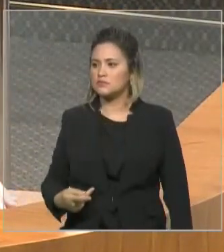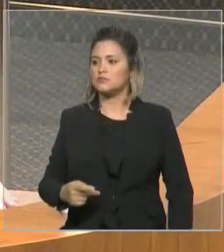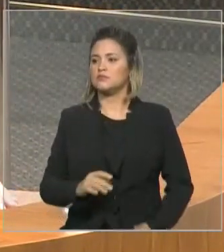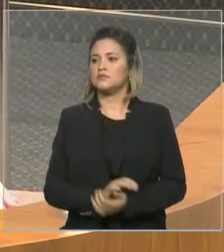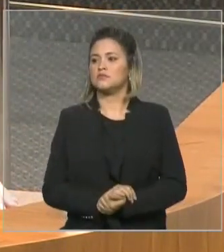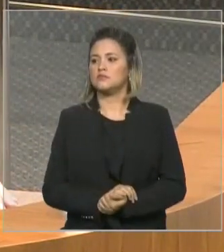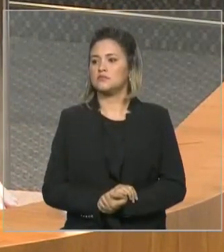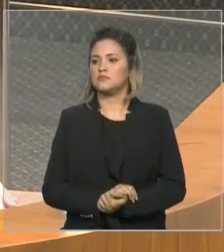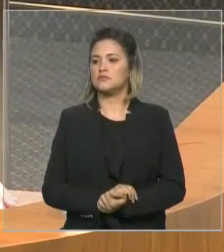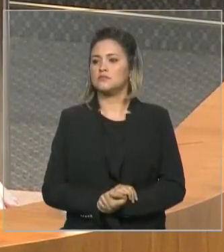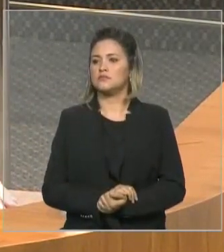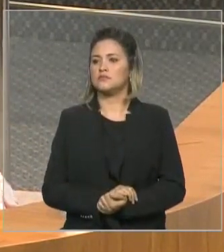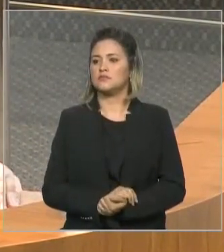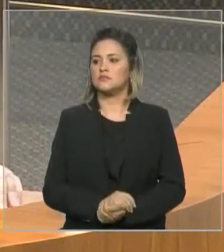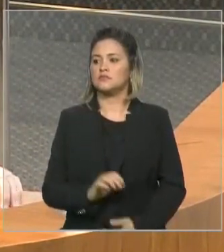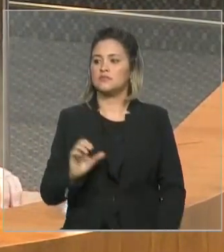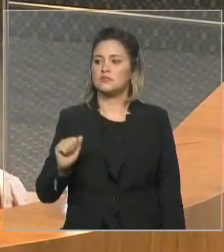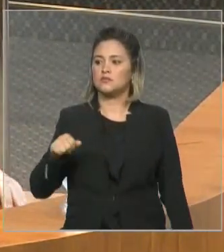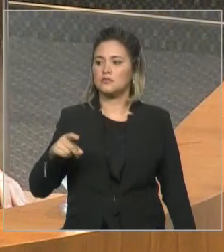Cleide Coutinho,